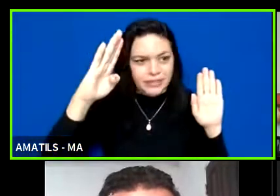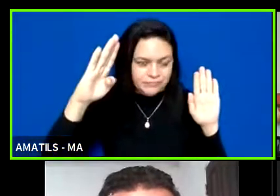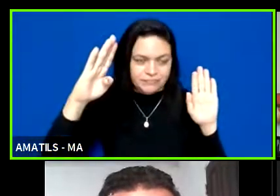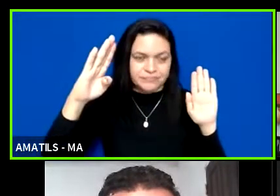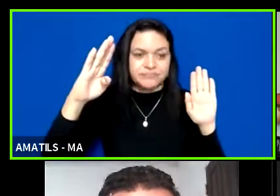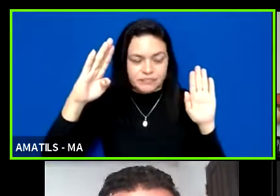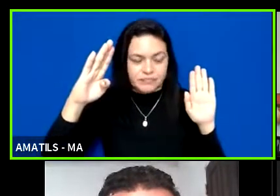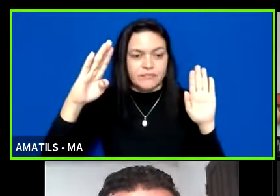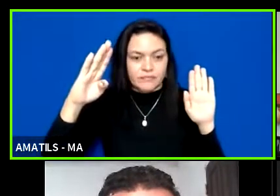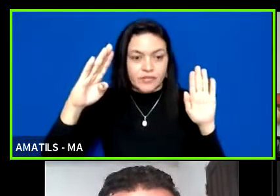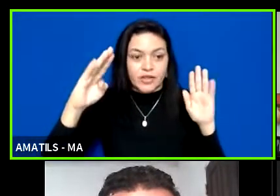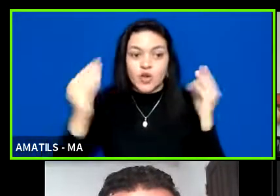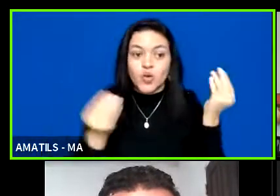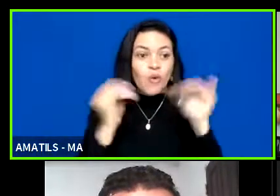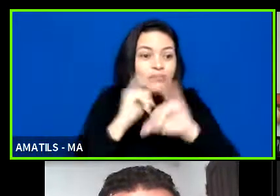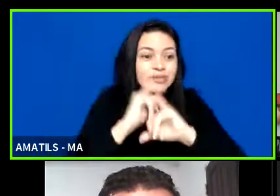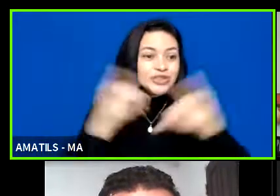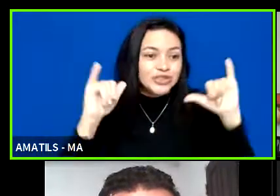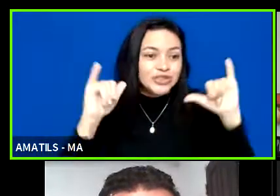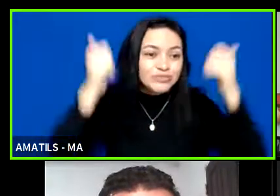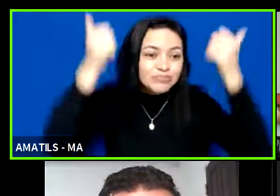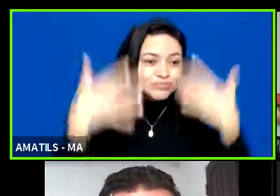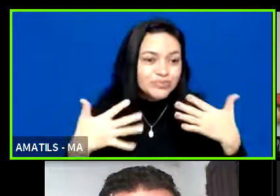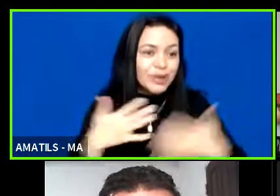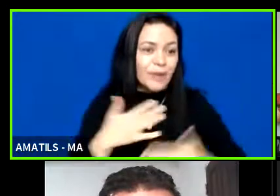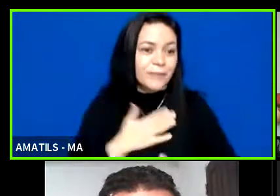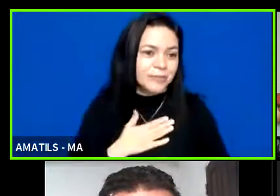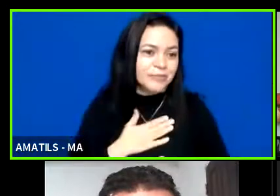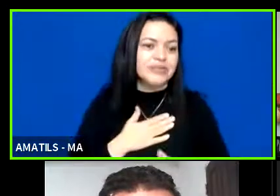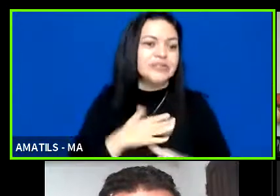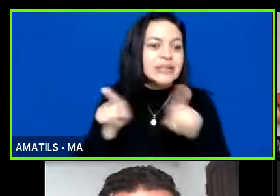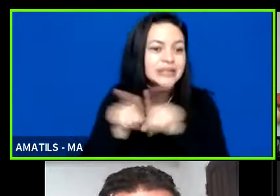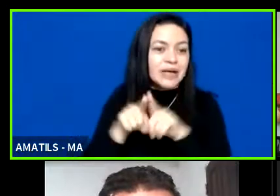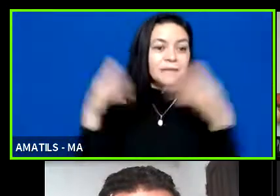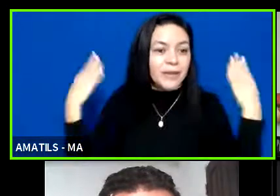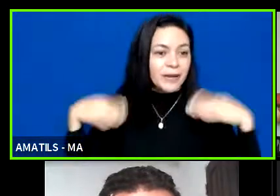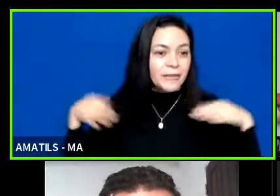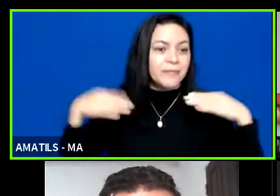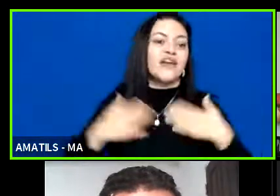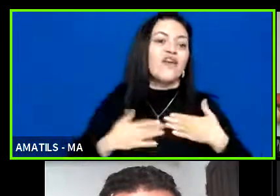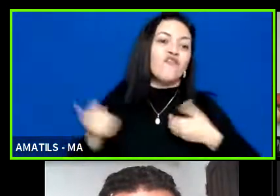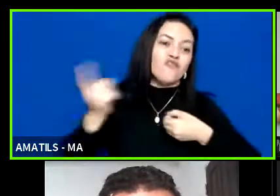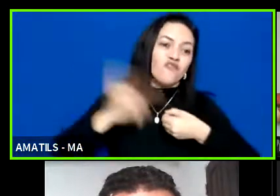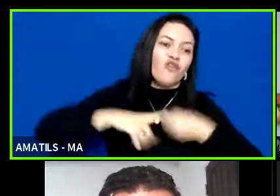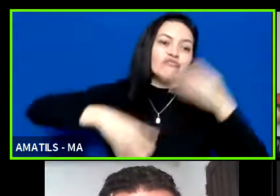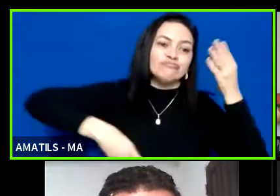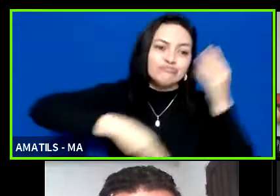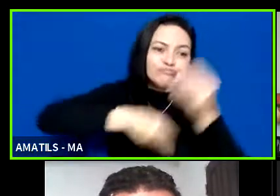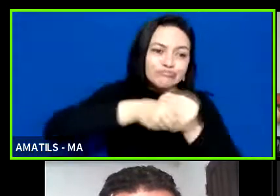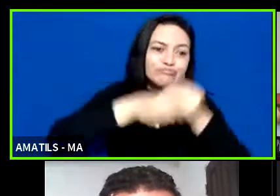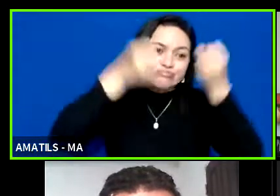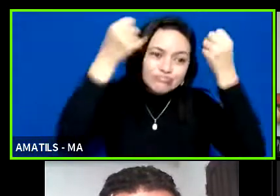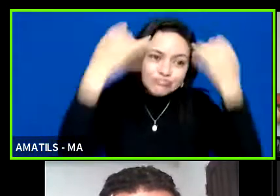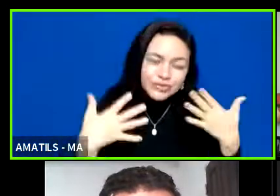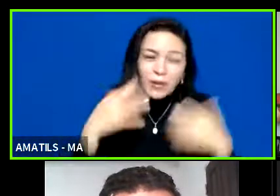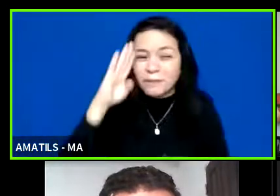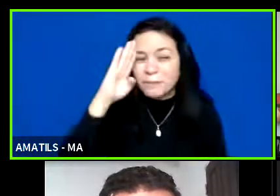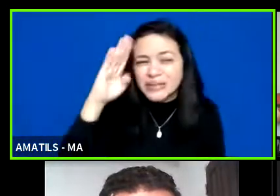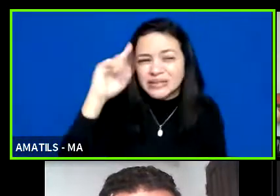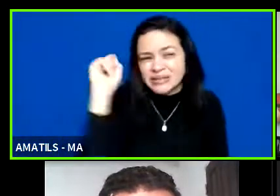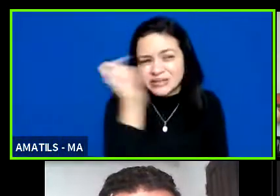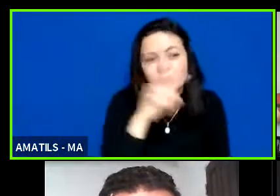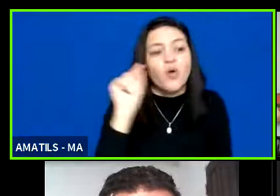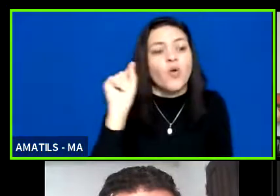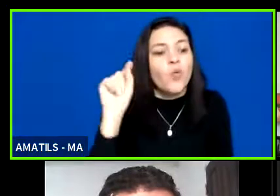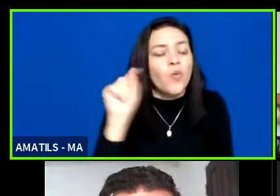como dito e insistido aqui por mim já dito pela Beatriz e vou voltar a insistir com vocês a principal dificuldade que